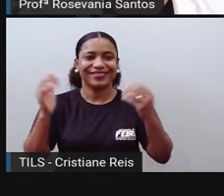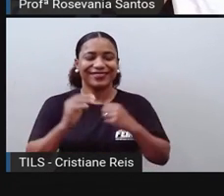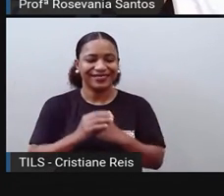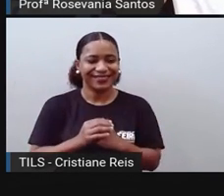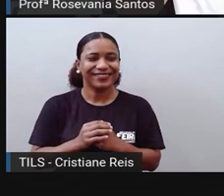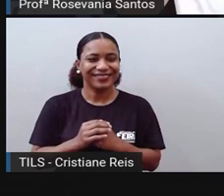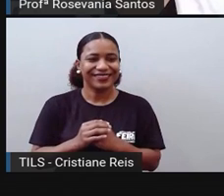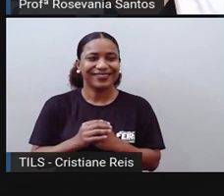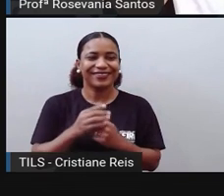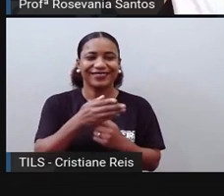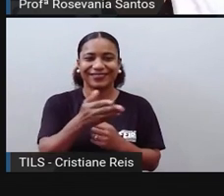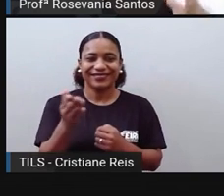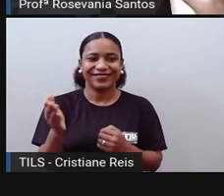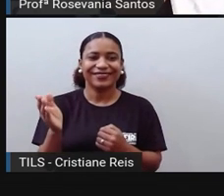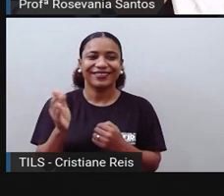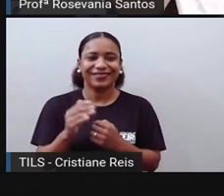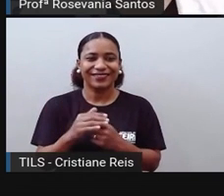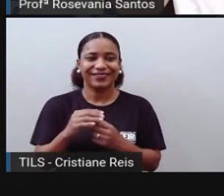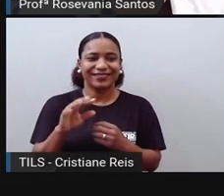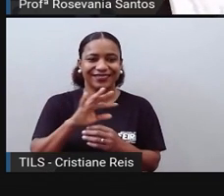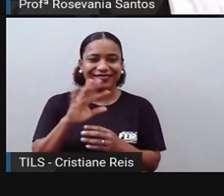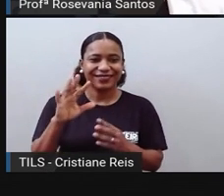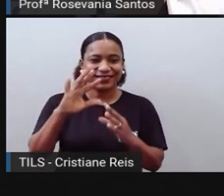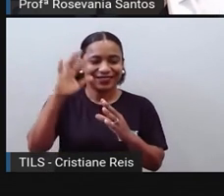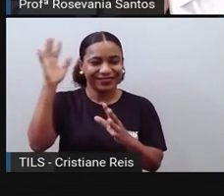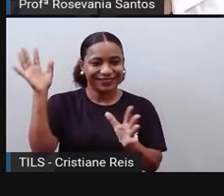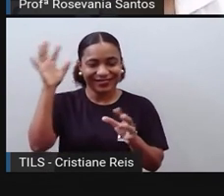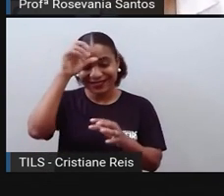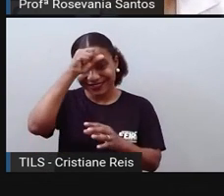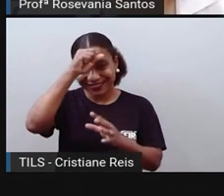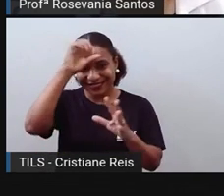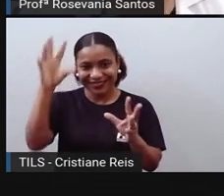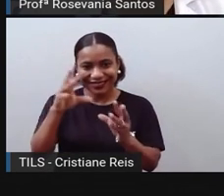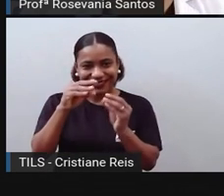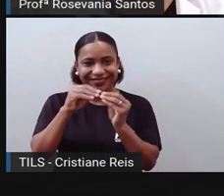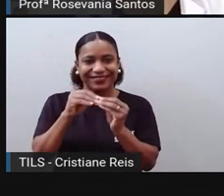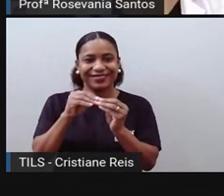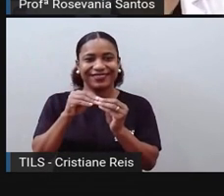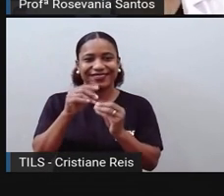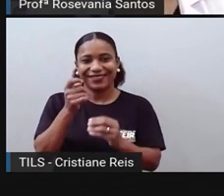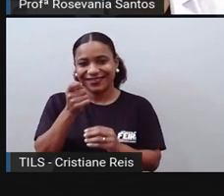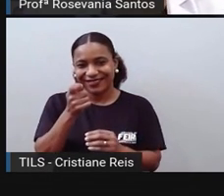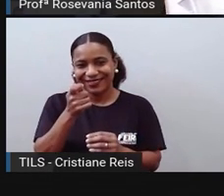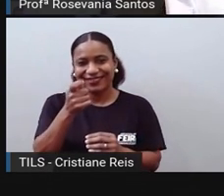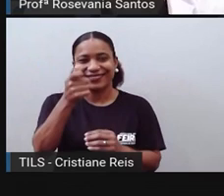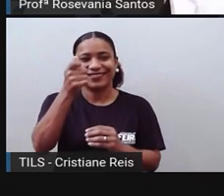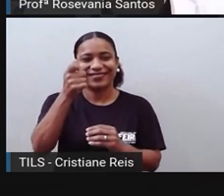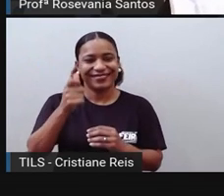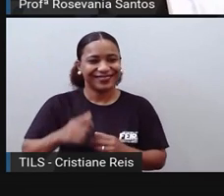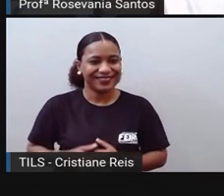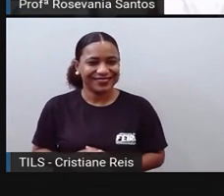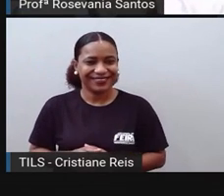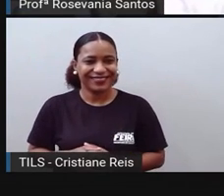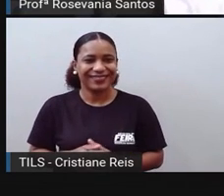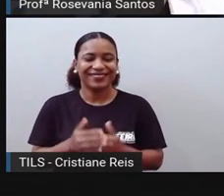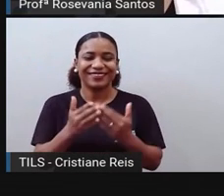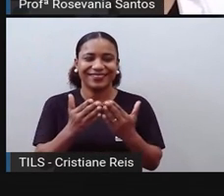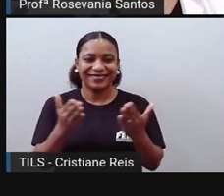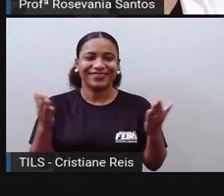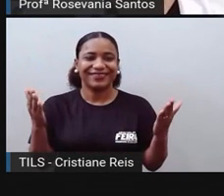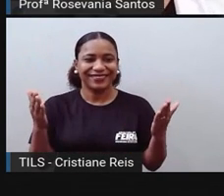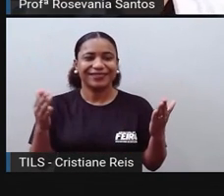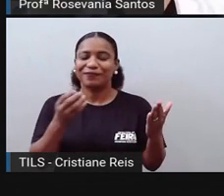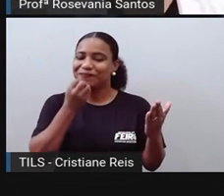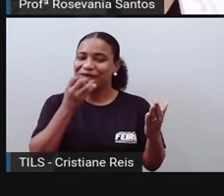você já está com, embora seja assim, meio caminho andado para quase o pezinho lá no ensino médio, né. Então, obrigado por ter